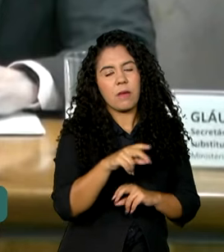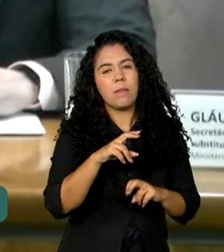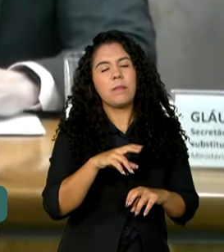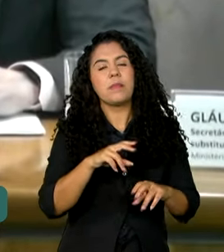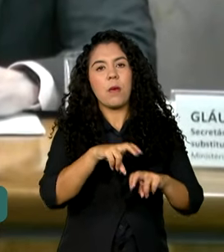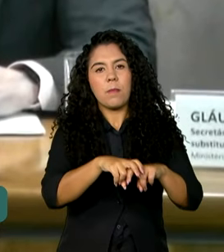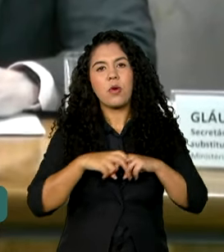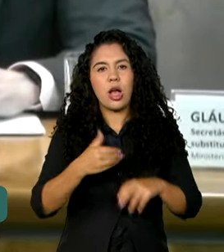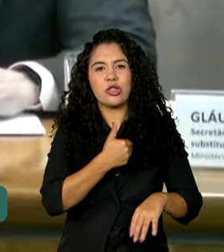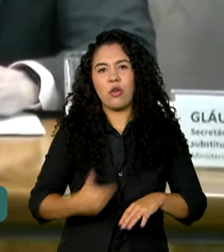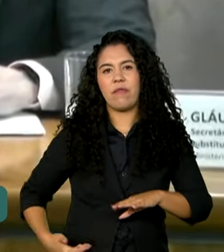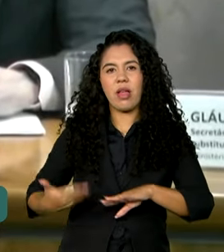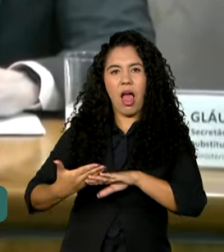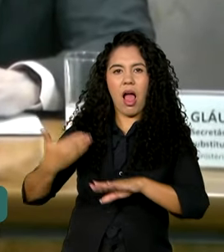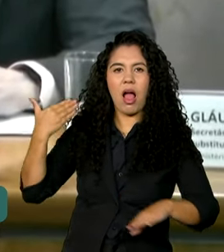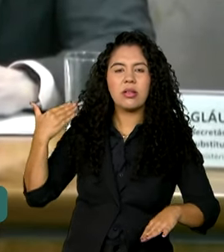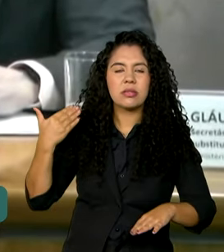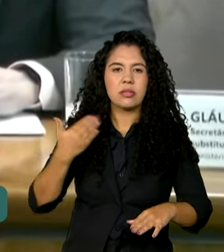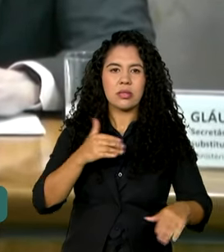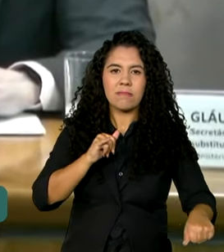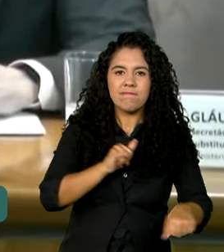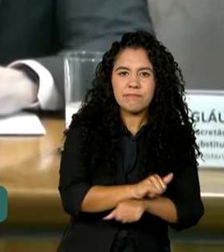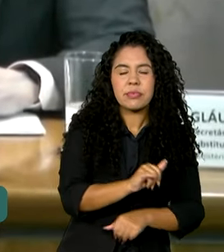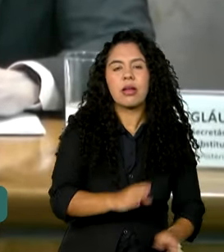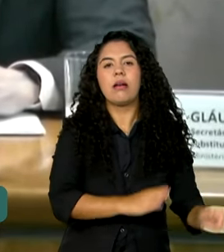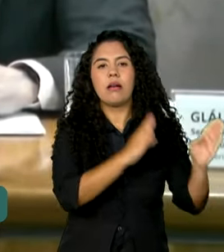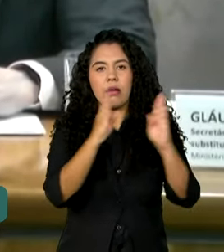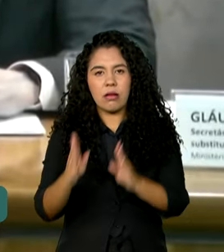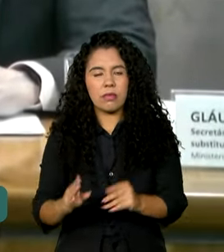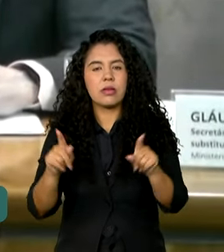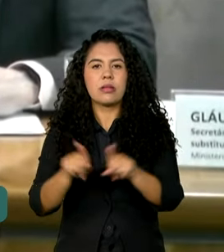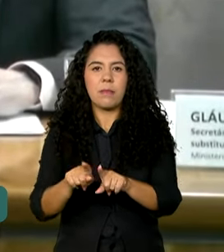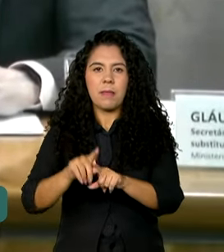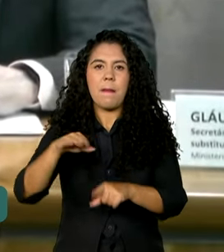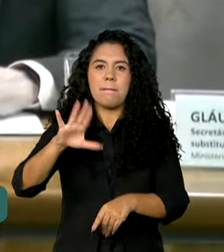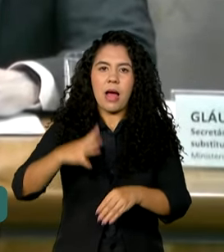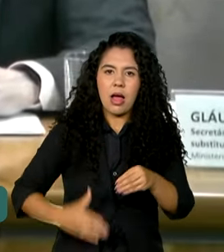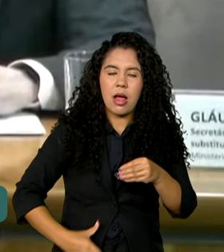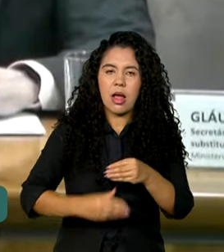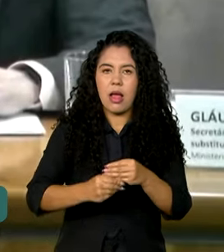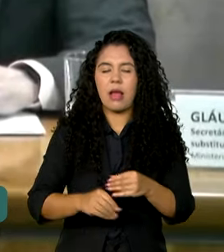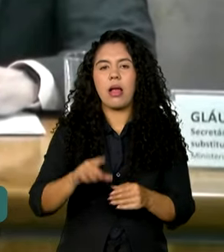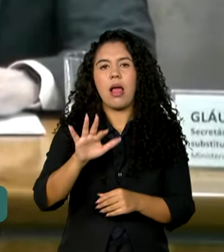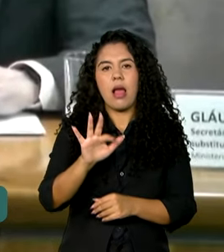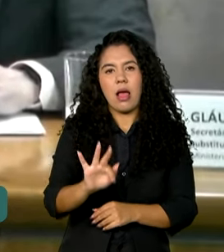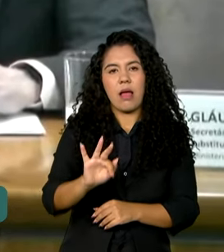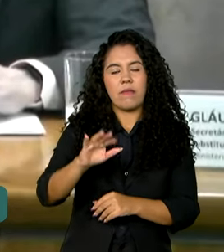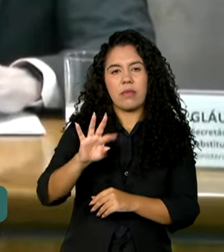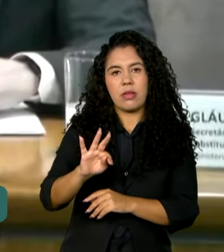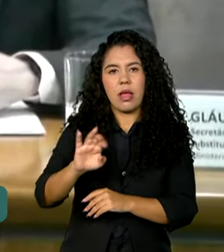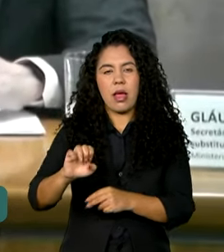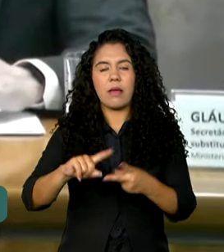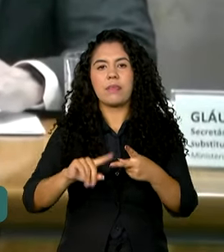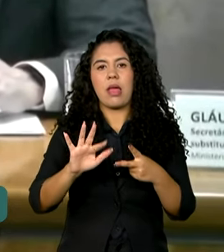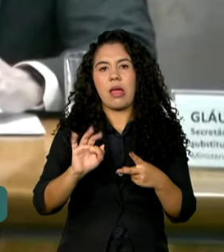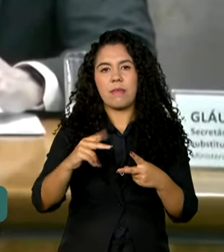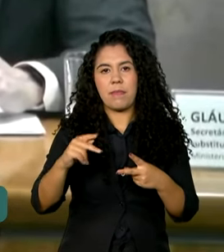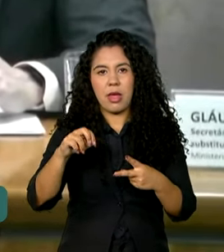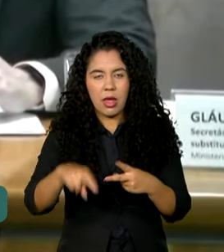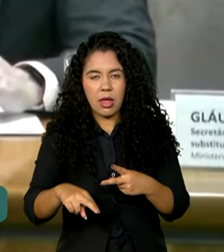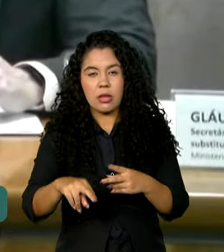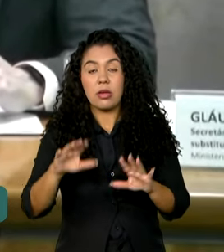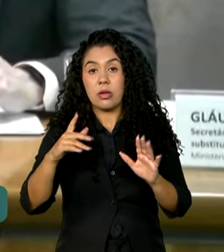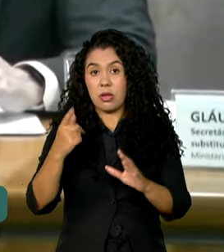mais 20 bi de indenização para os governadores, mais complementação de FPE e FPM, a gente sai de um patamar de